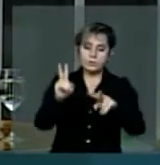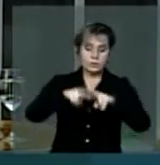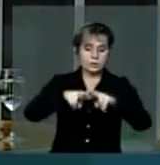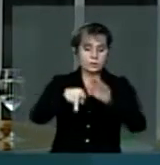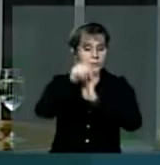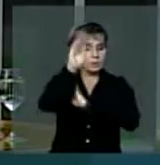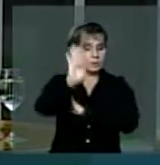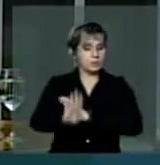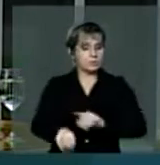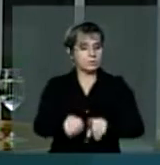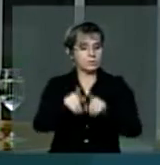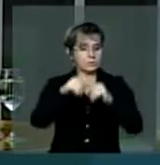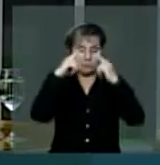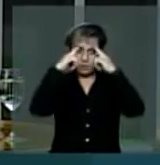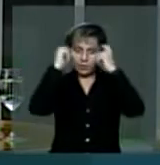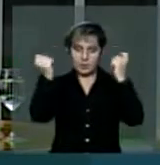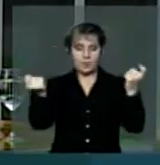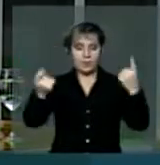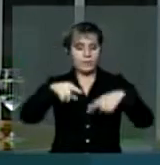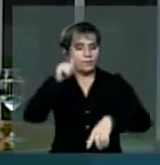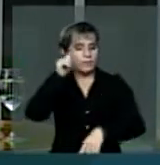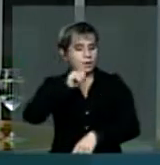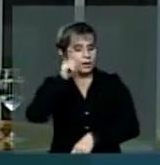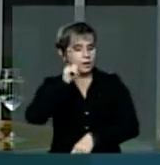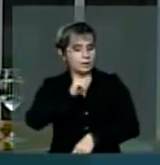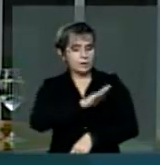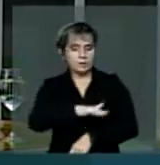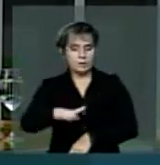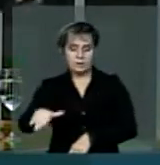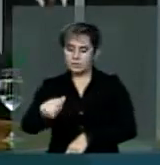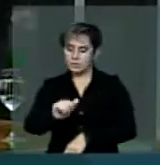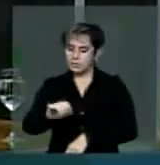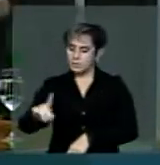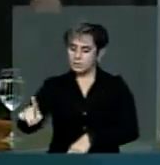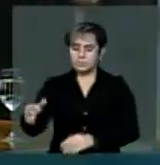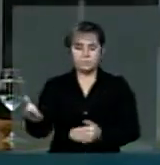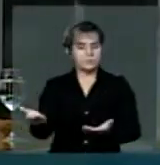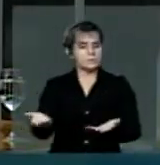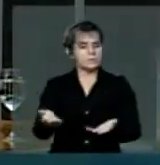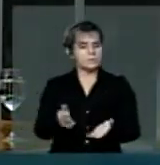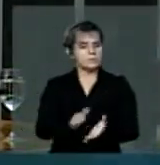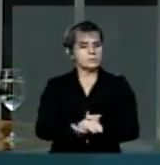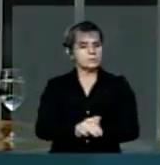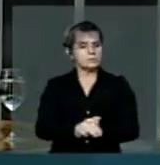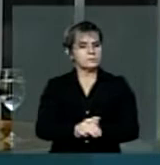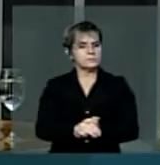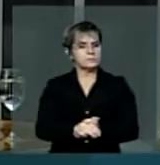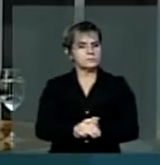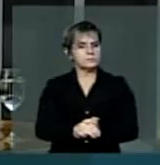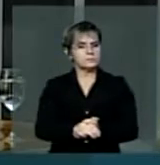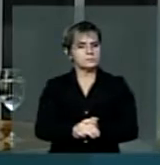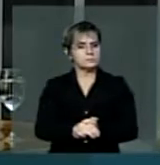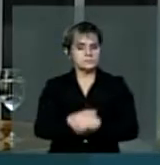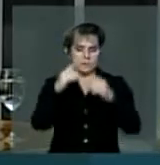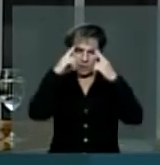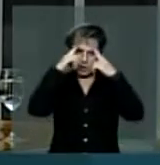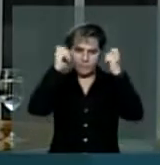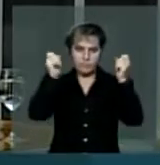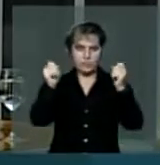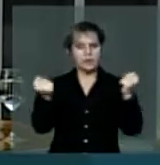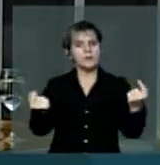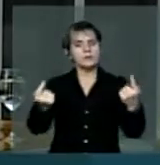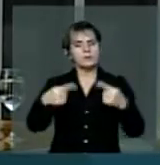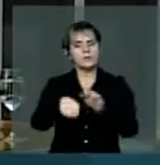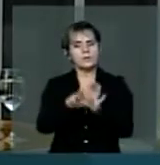a violência contra as crianças e aos adolescentes, a violência